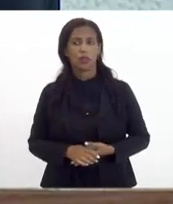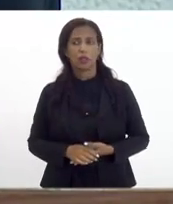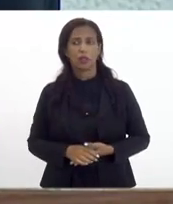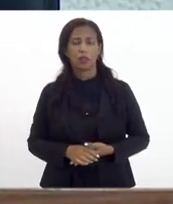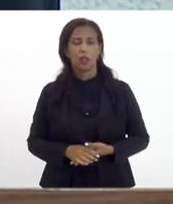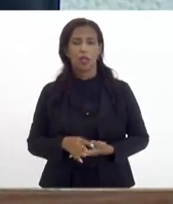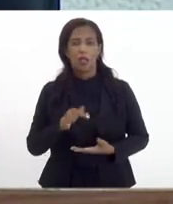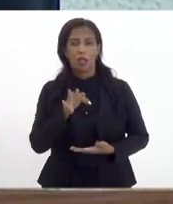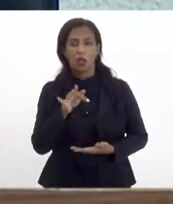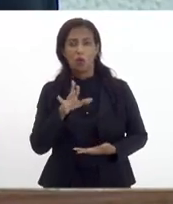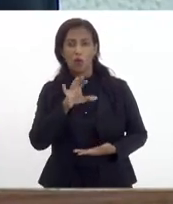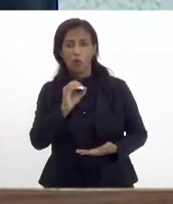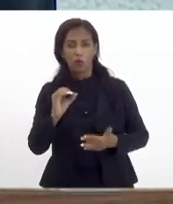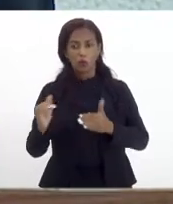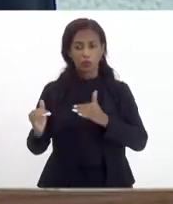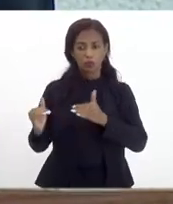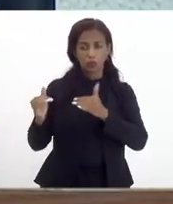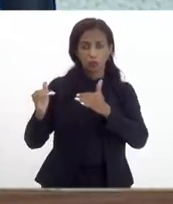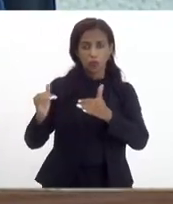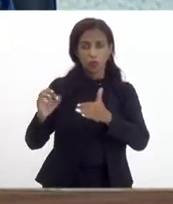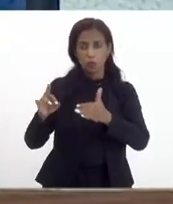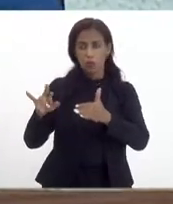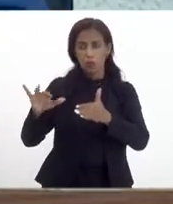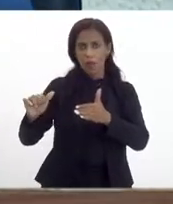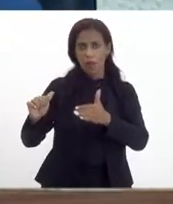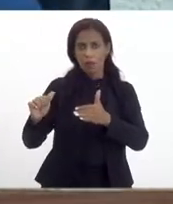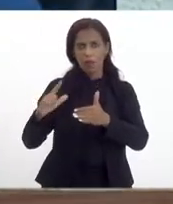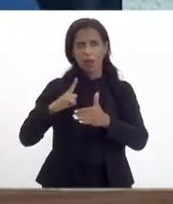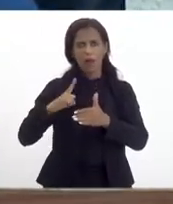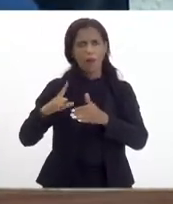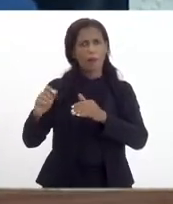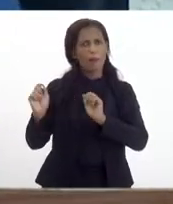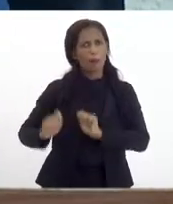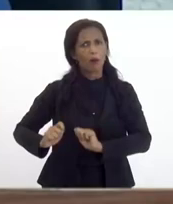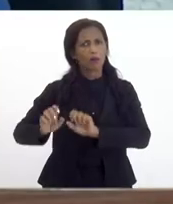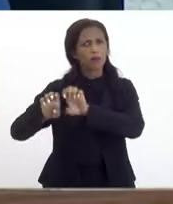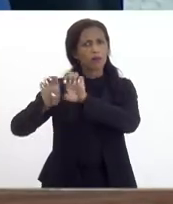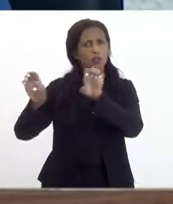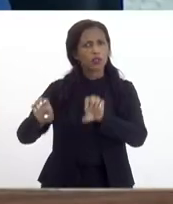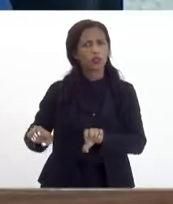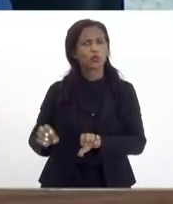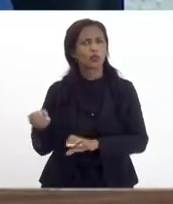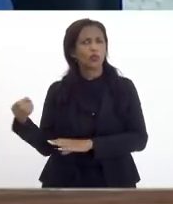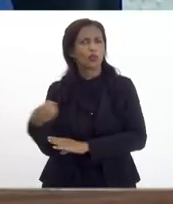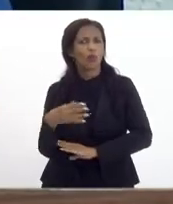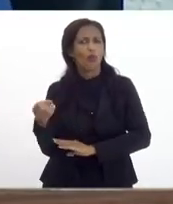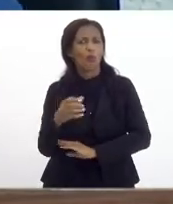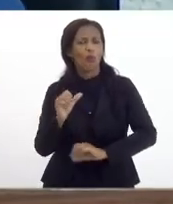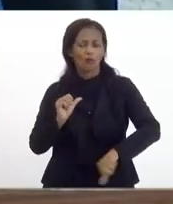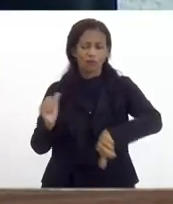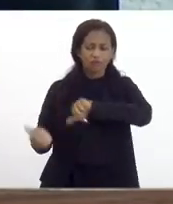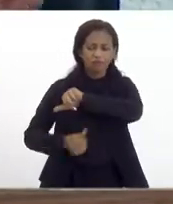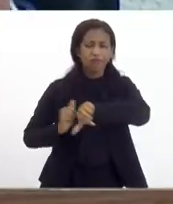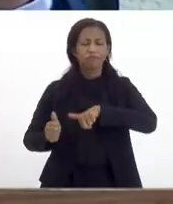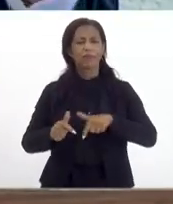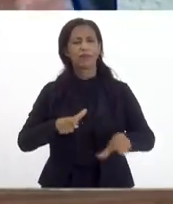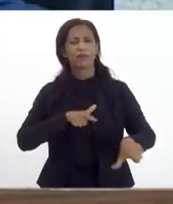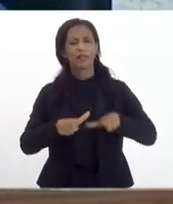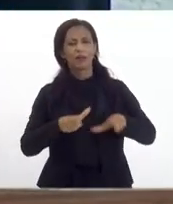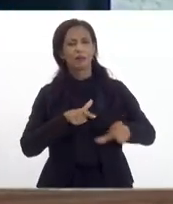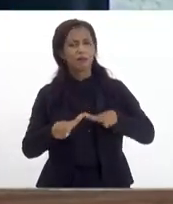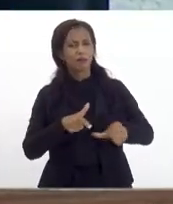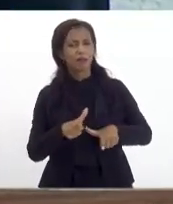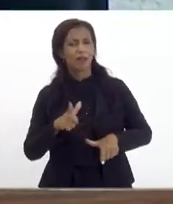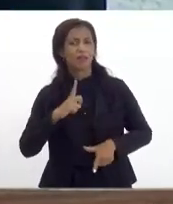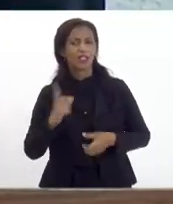questão do fundo soberano porque a gente possa ter investimentos em infraestrutura que possa gerar novos investimentos para gerar empregos para que a possa